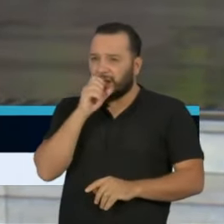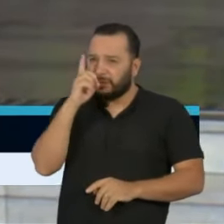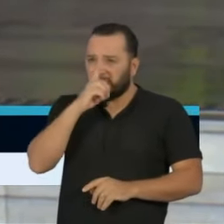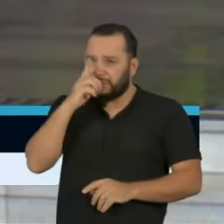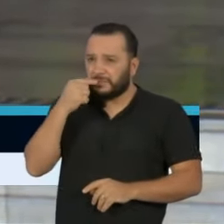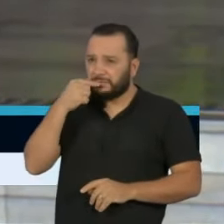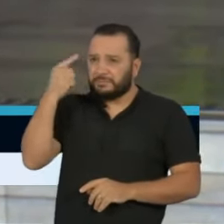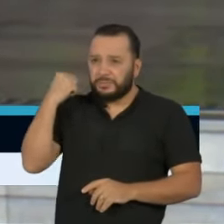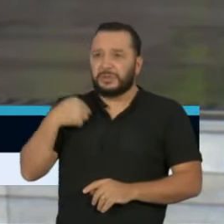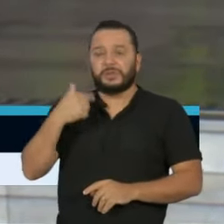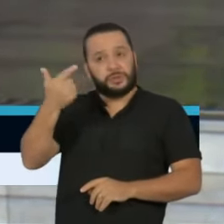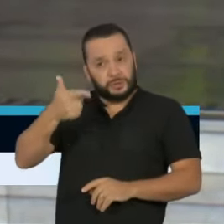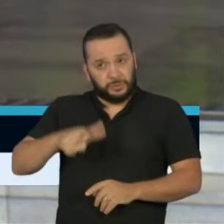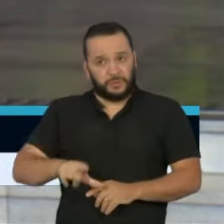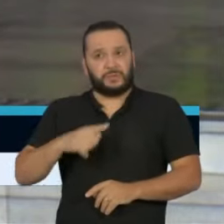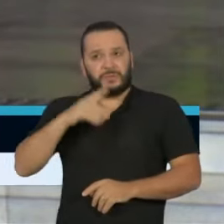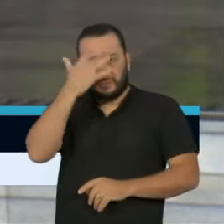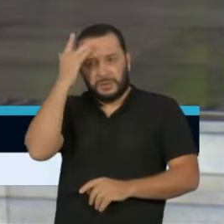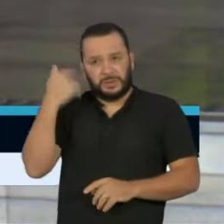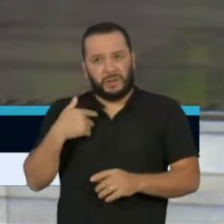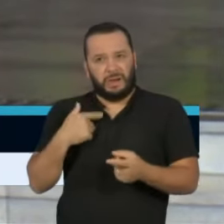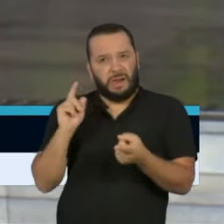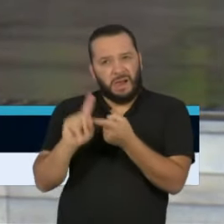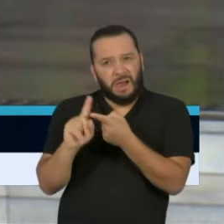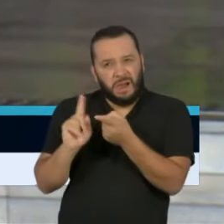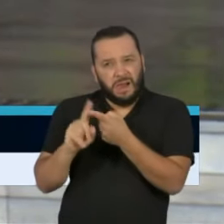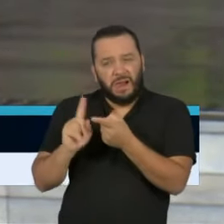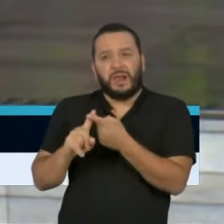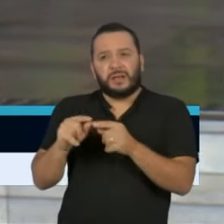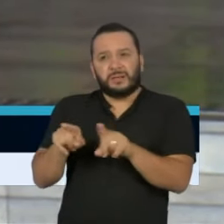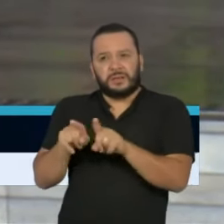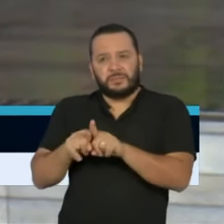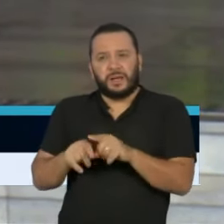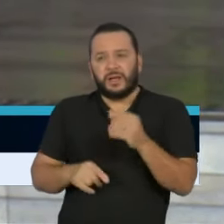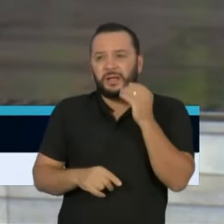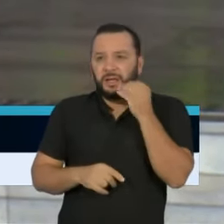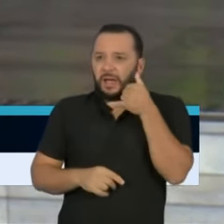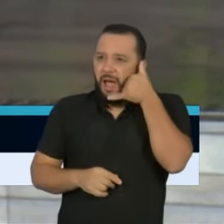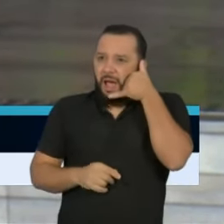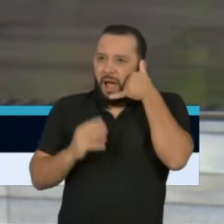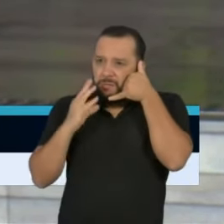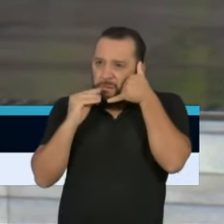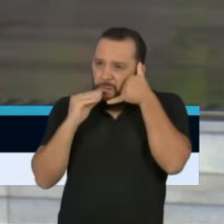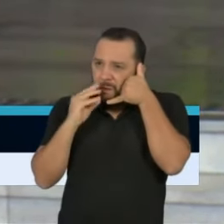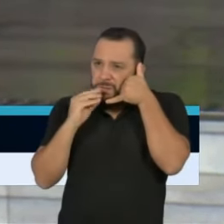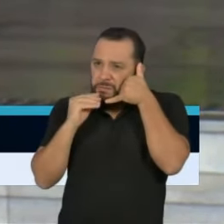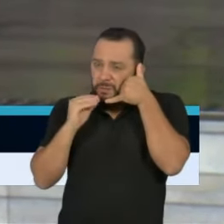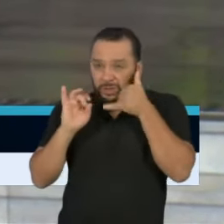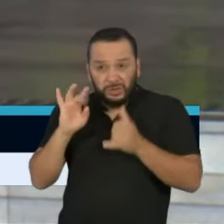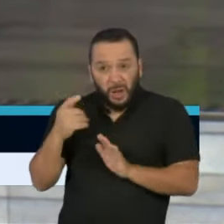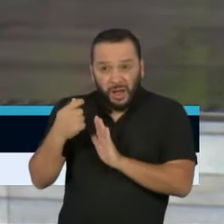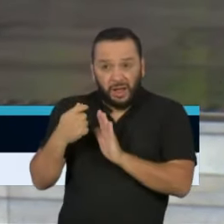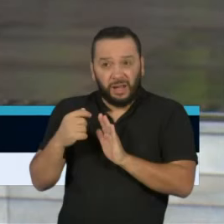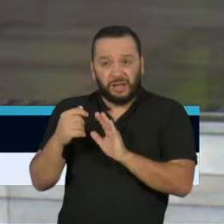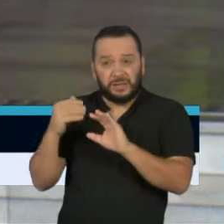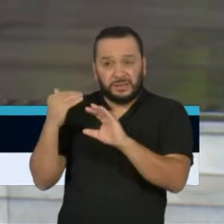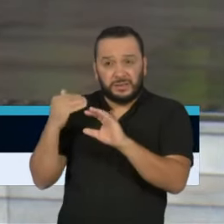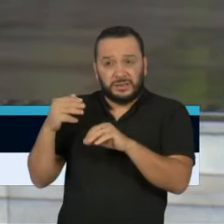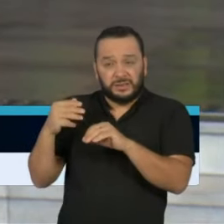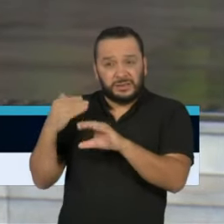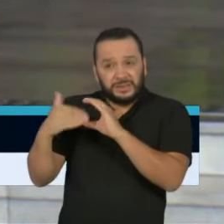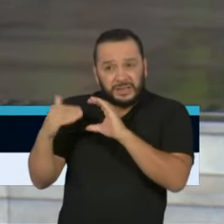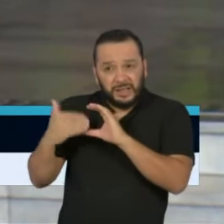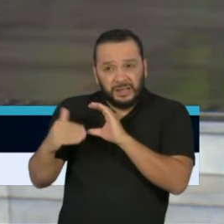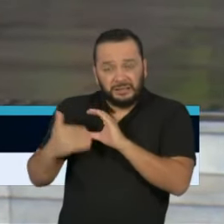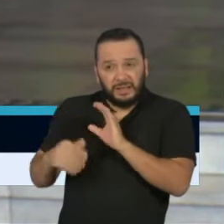vez, renovaram as ameaças, inclusive em áudio, não foi apenas em texto, a minha família, especialmente aos